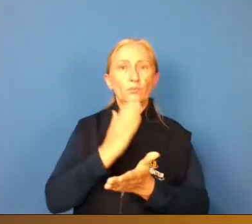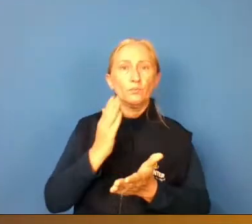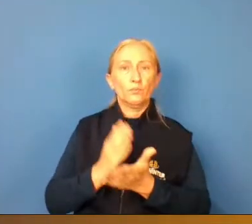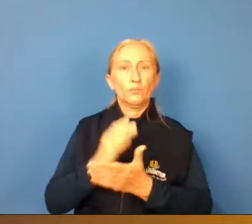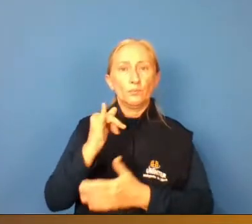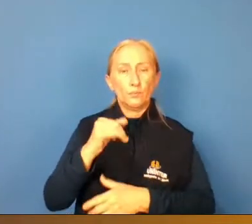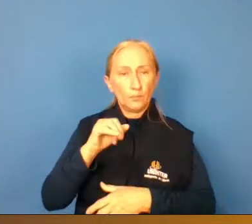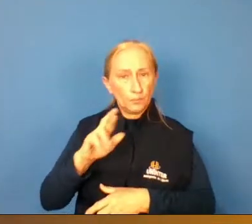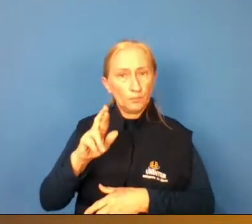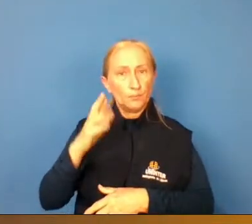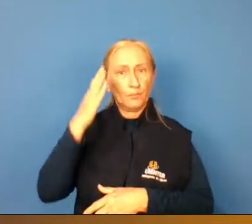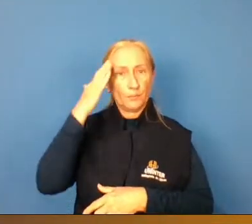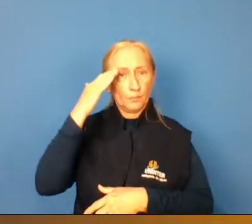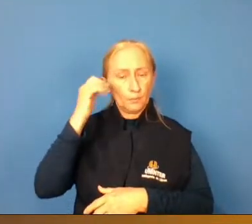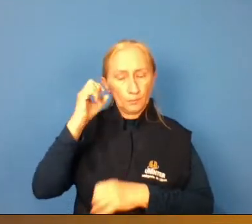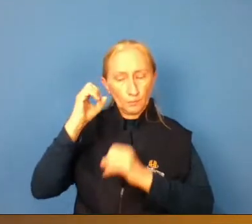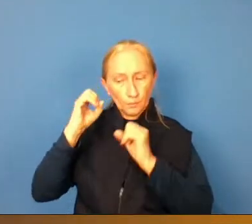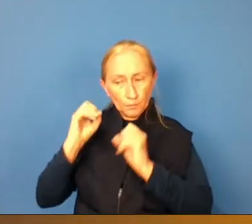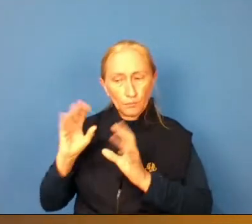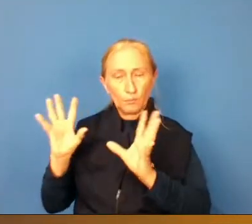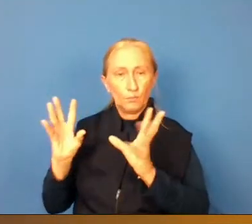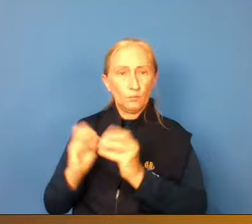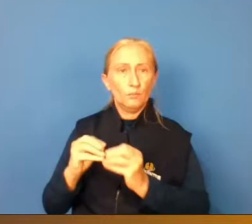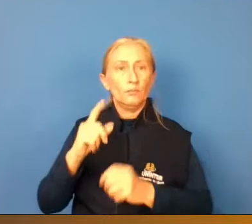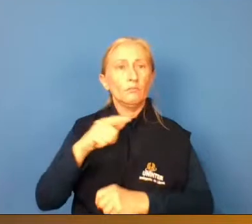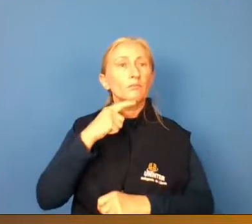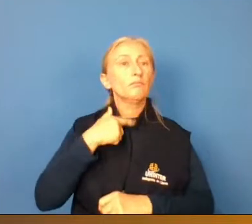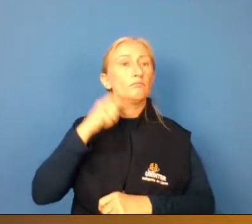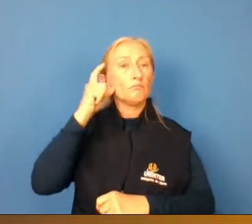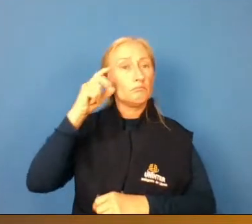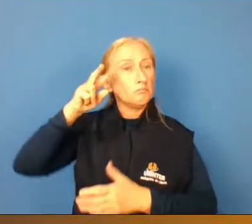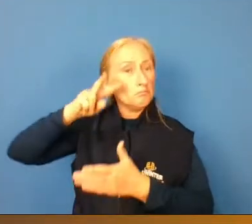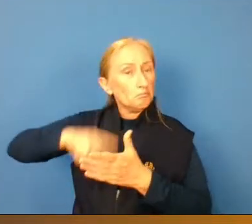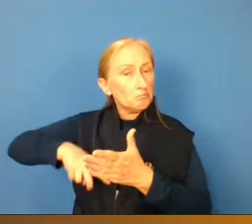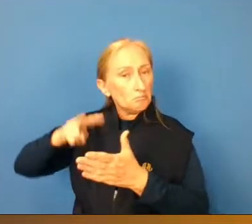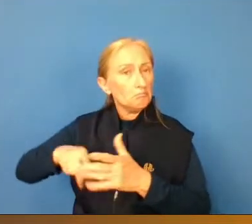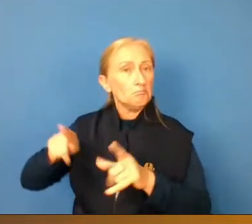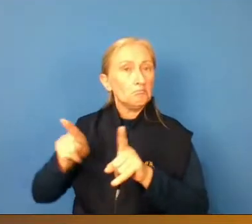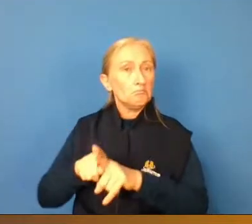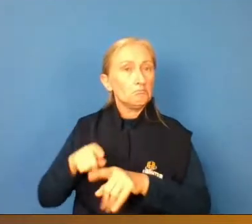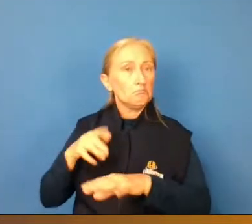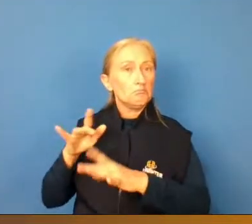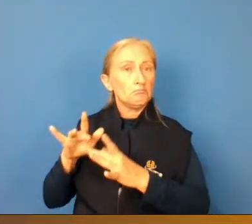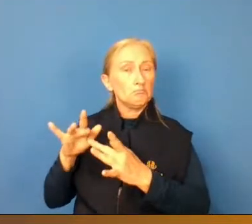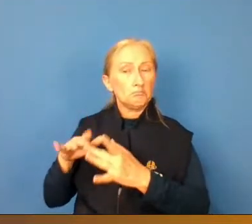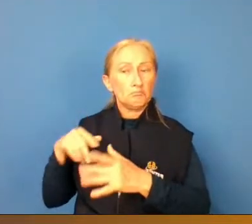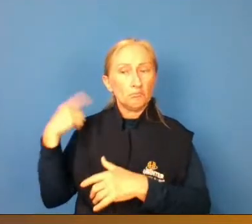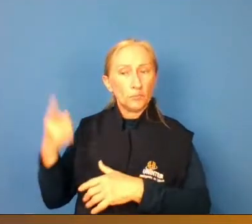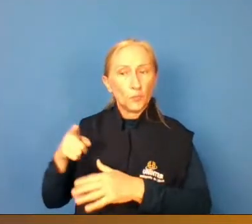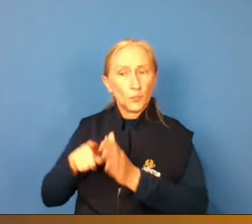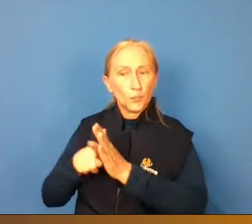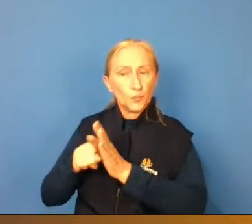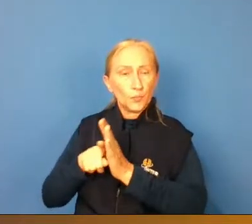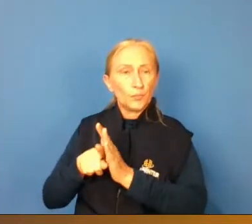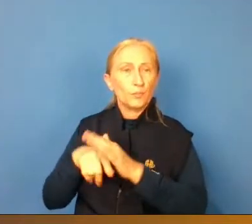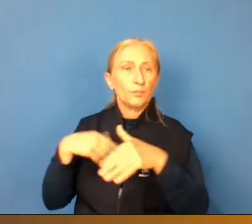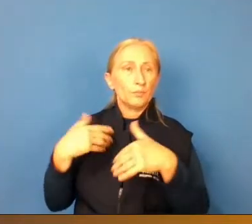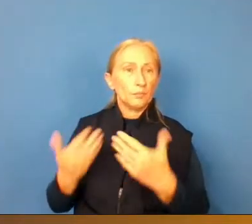saberes na íntegra então se alguém tiver interesse em ler o trabalho até mesmo de entrar em contato com os pesquisadores